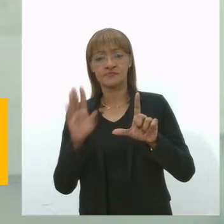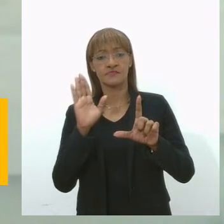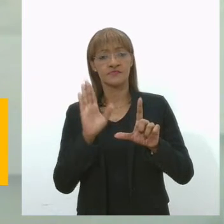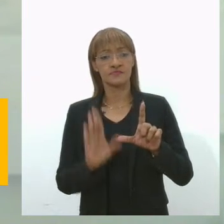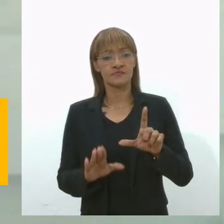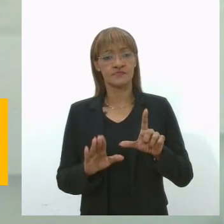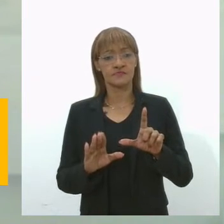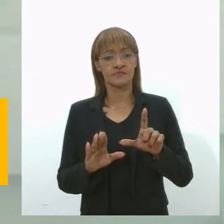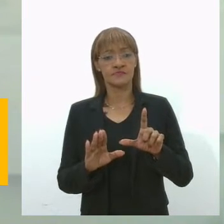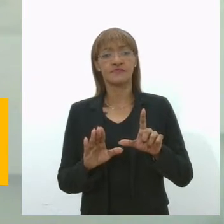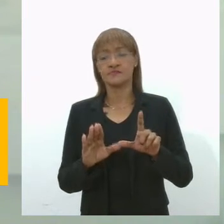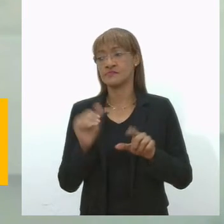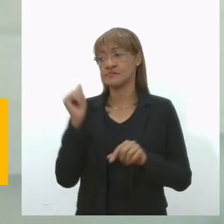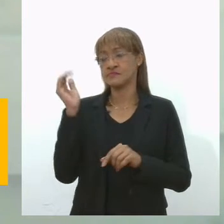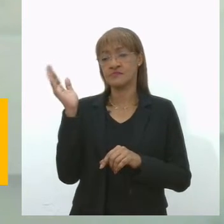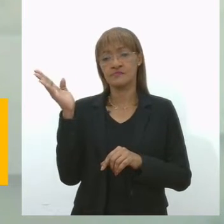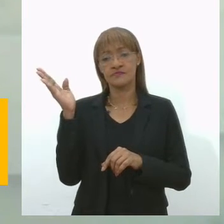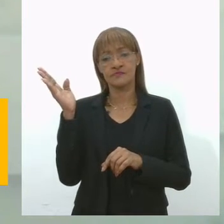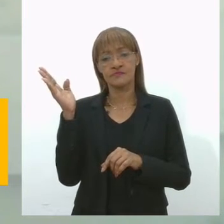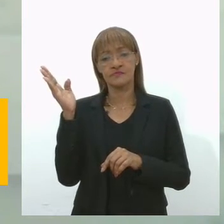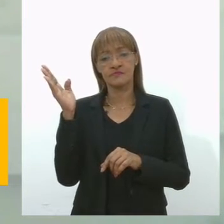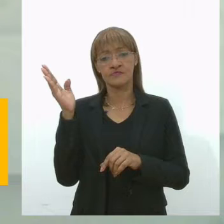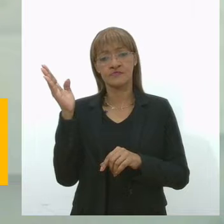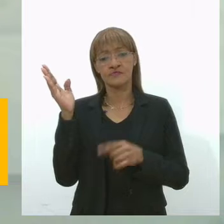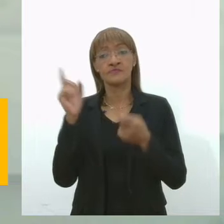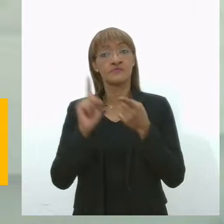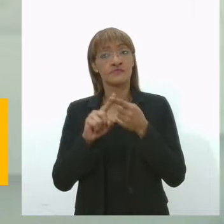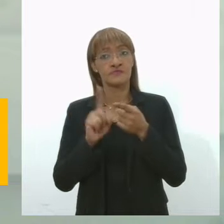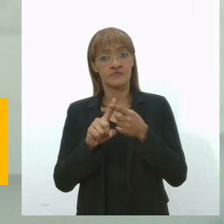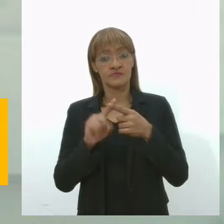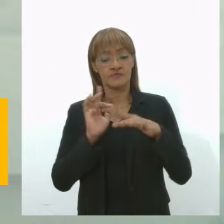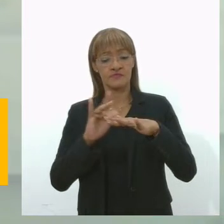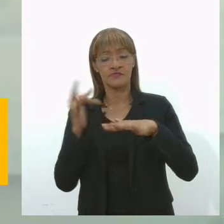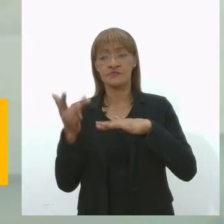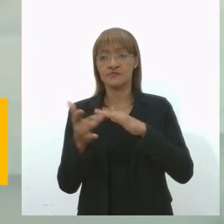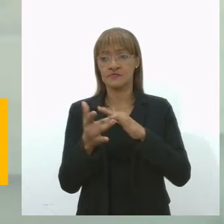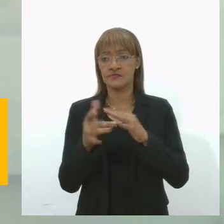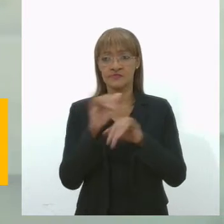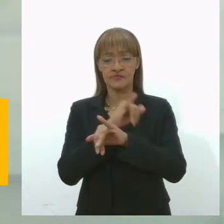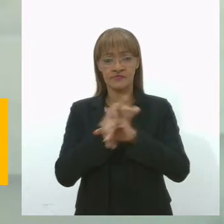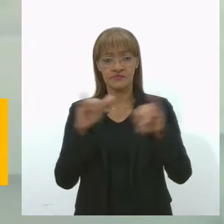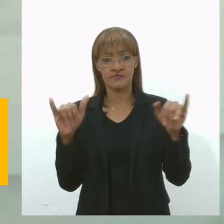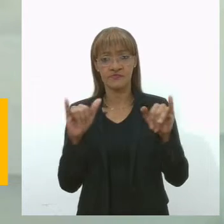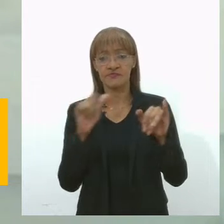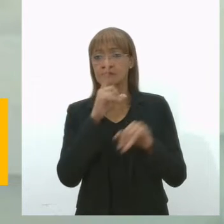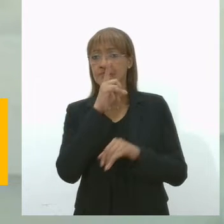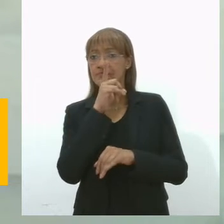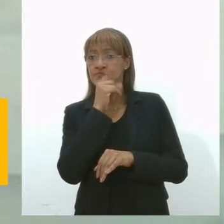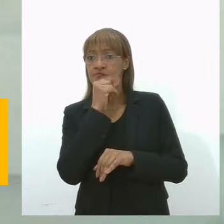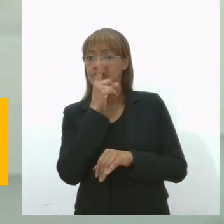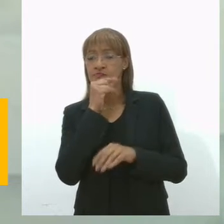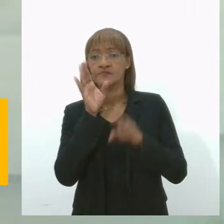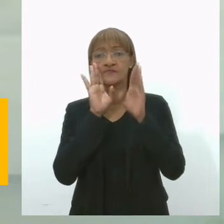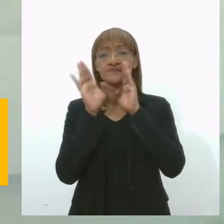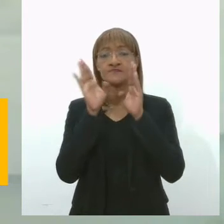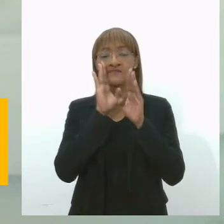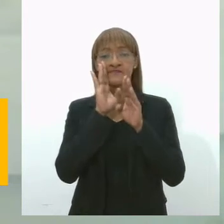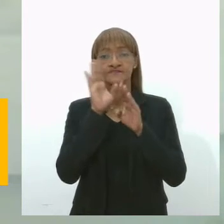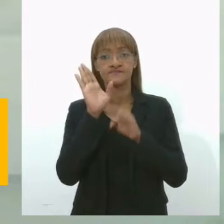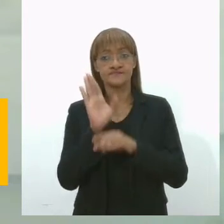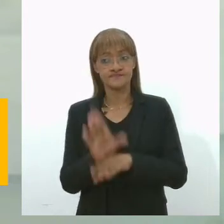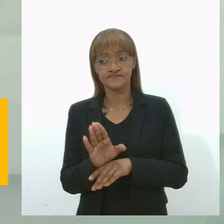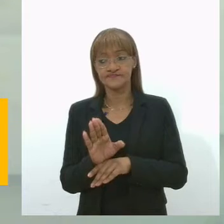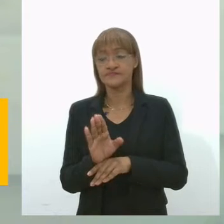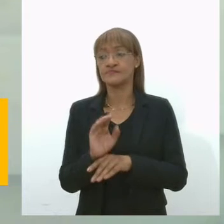Também tem muita informação nas nossas redes sociais. Vale lembrar que no Twitter e no Facebook, arroba Assembleia SE, Denise,